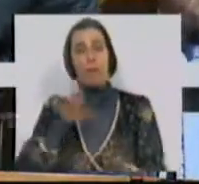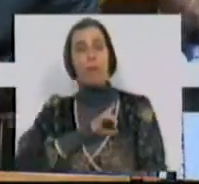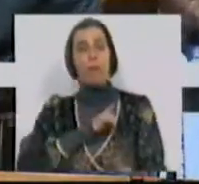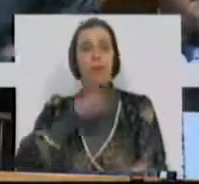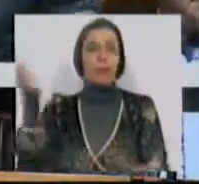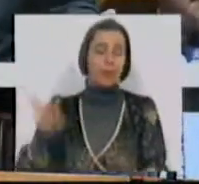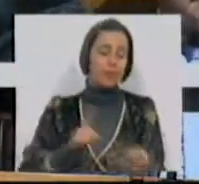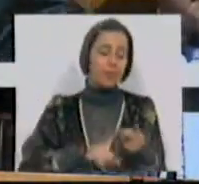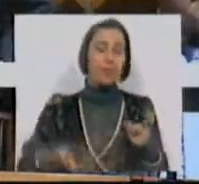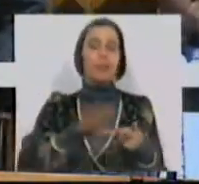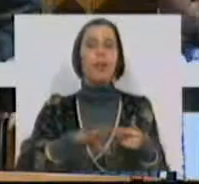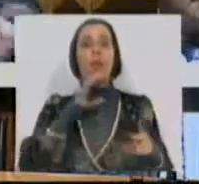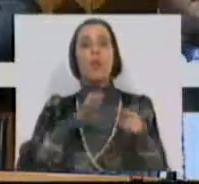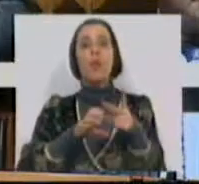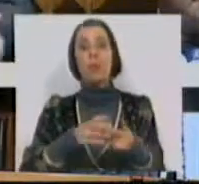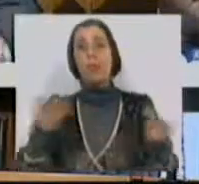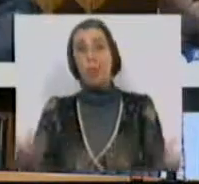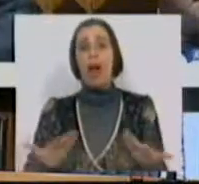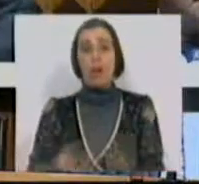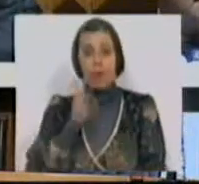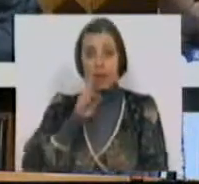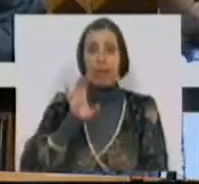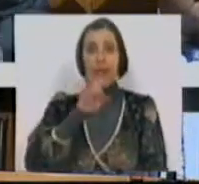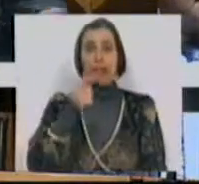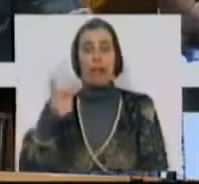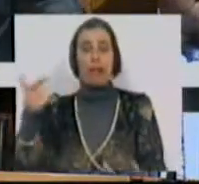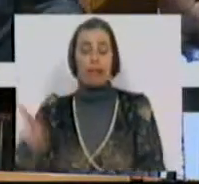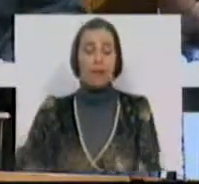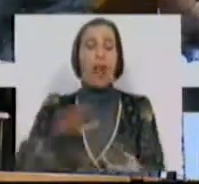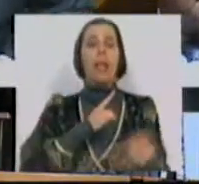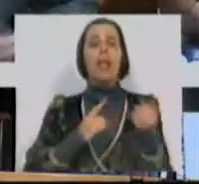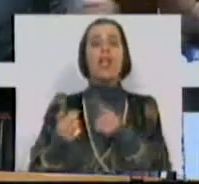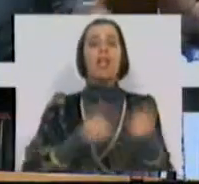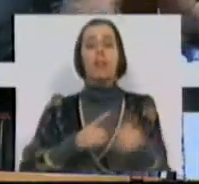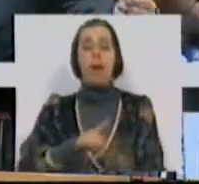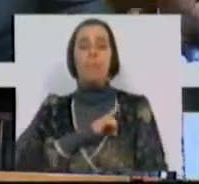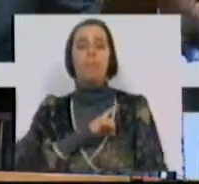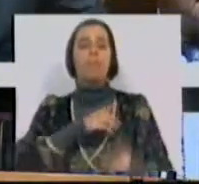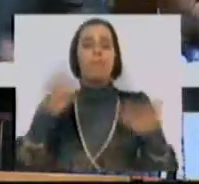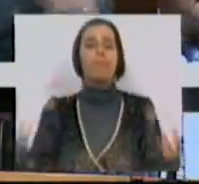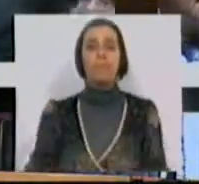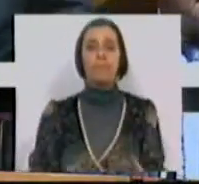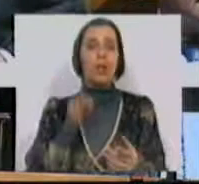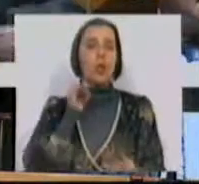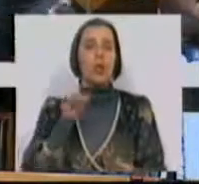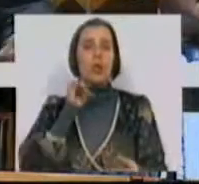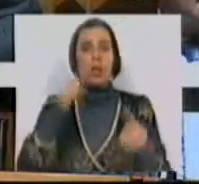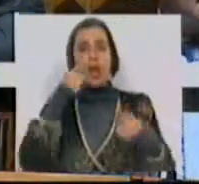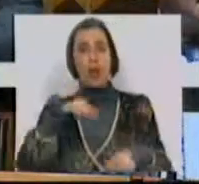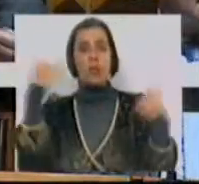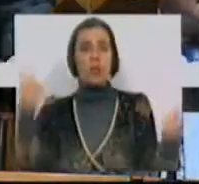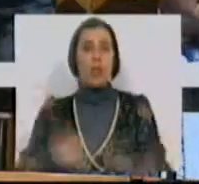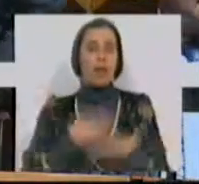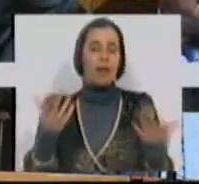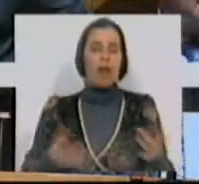privatizações. Na área das comunicações, estamos a ver o CTT na área dos transportes, privatizações e concessões anunciadas.